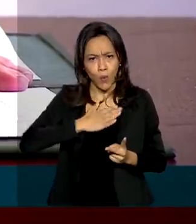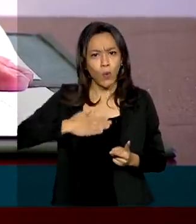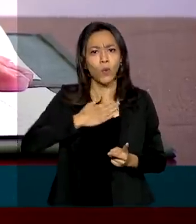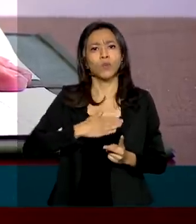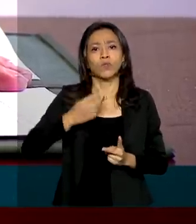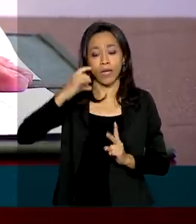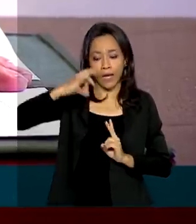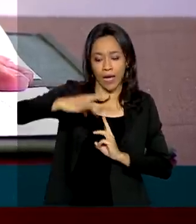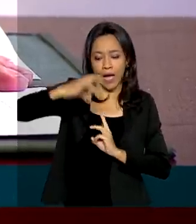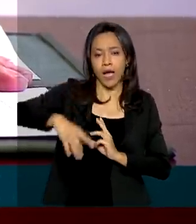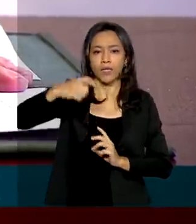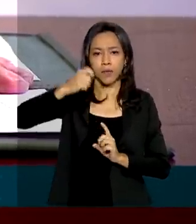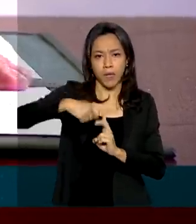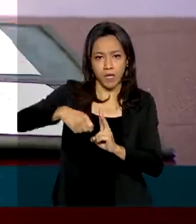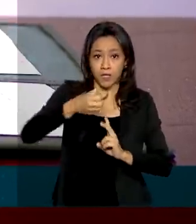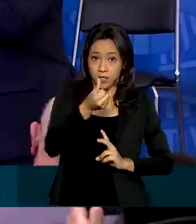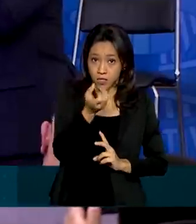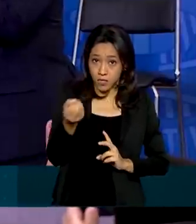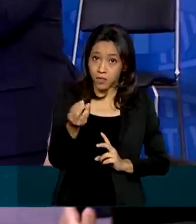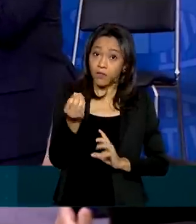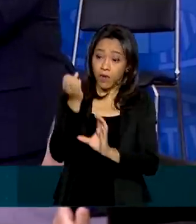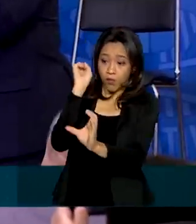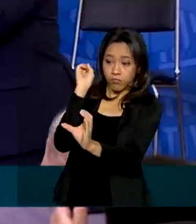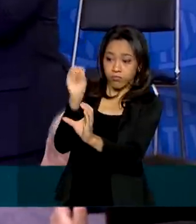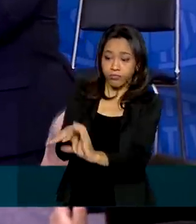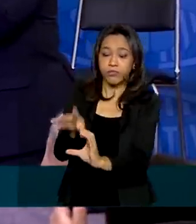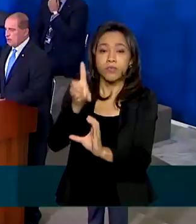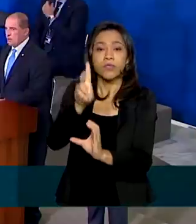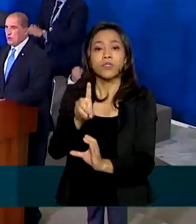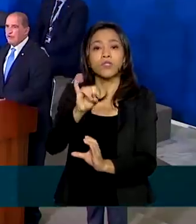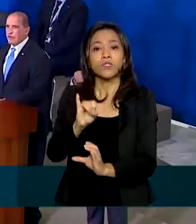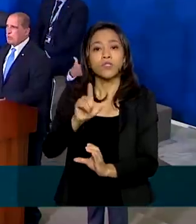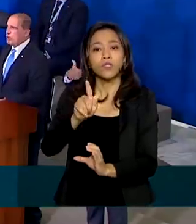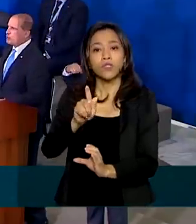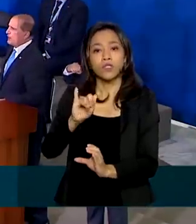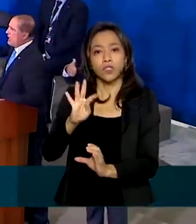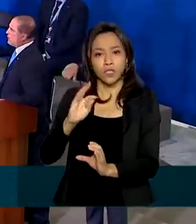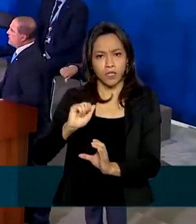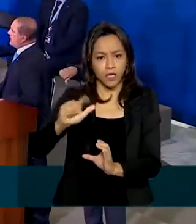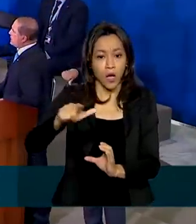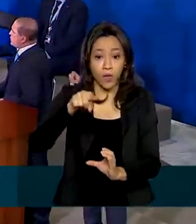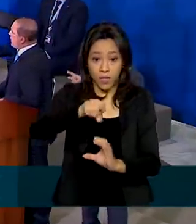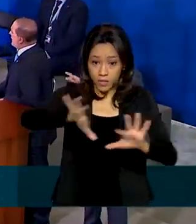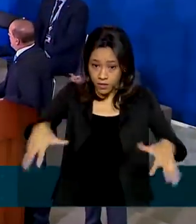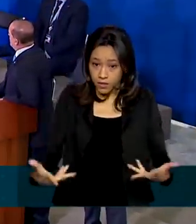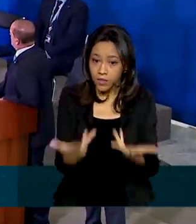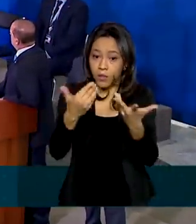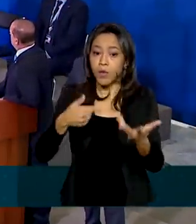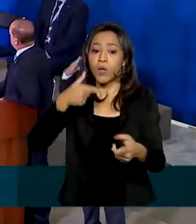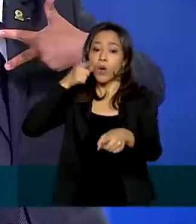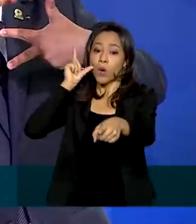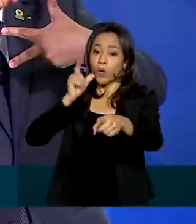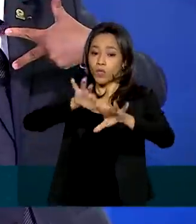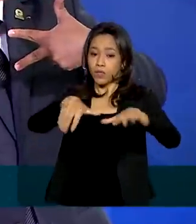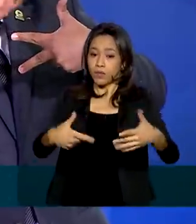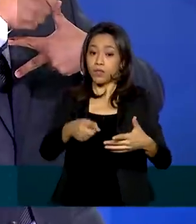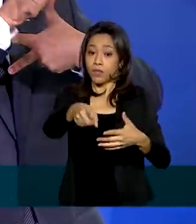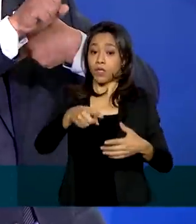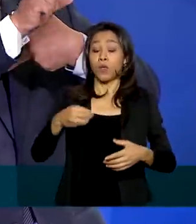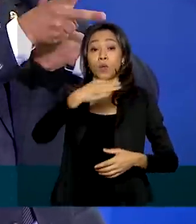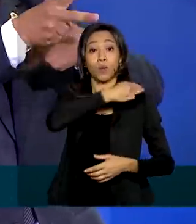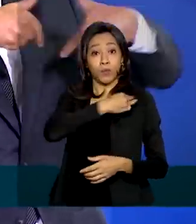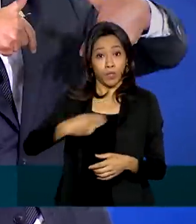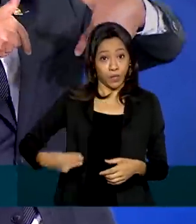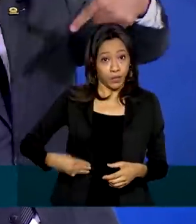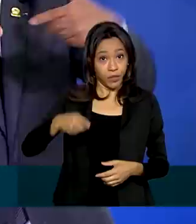em cada mês nas contas digitais dos beneficiários. Em cerimônia no Palácio do Planalto, o ministro da Cidadania